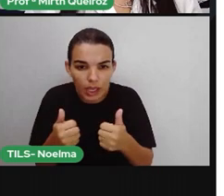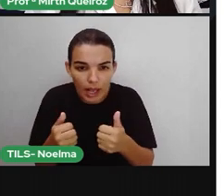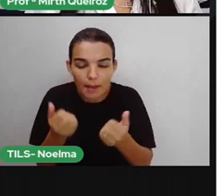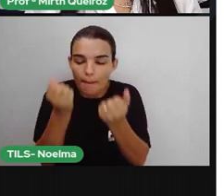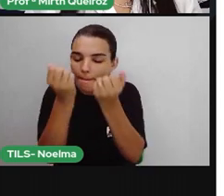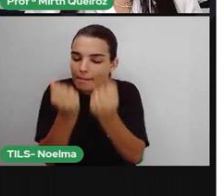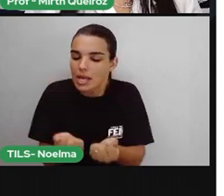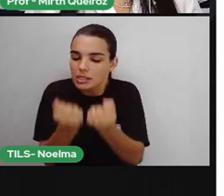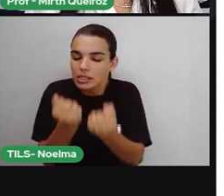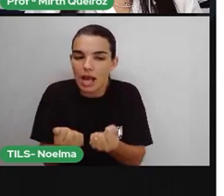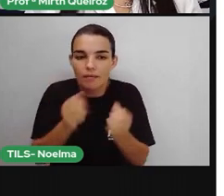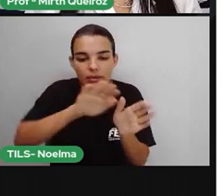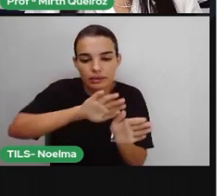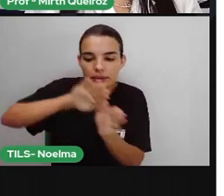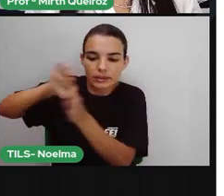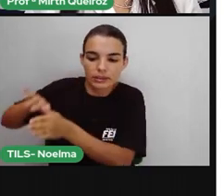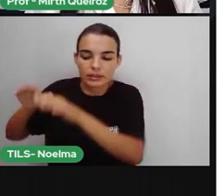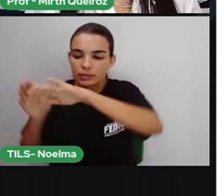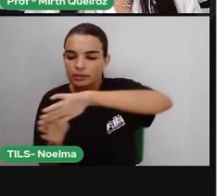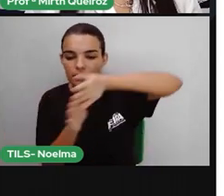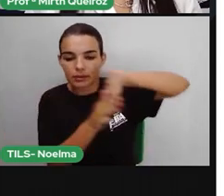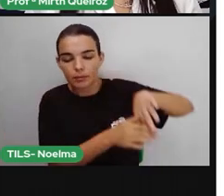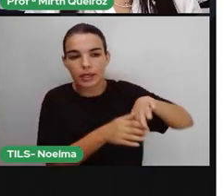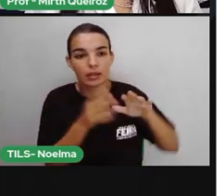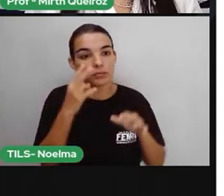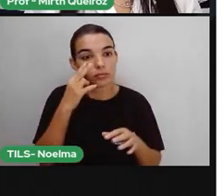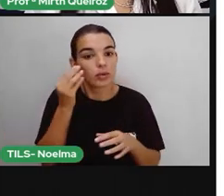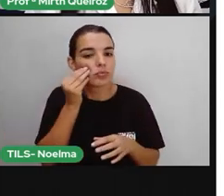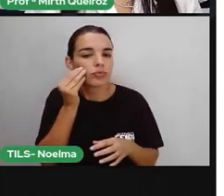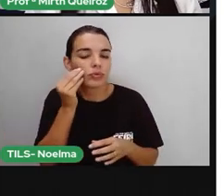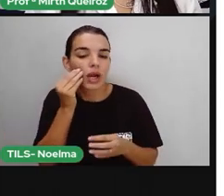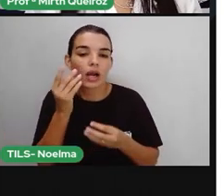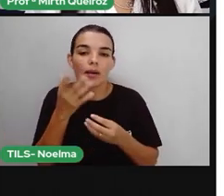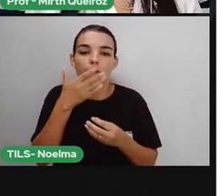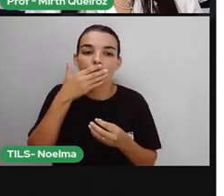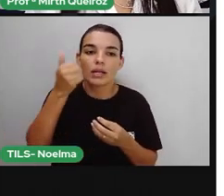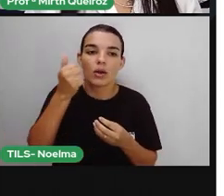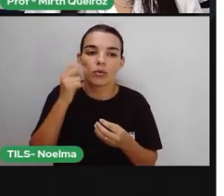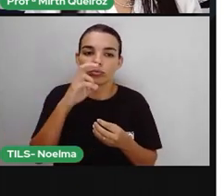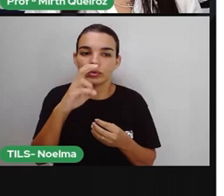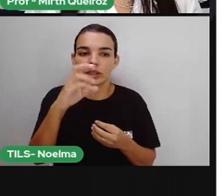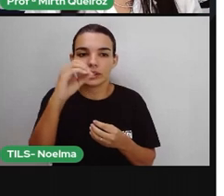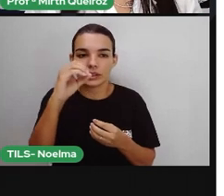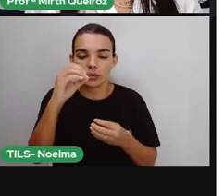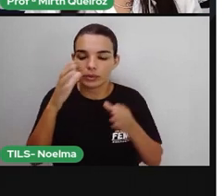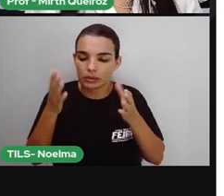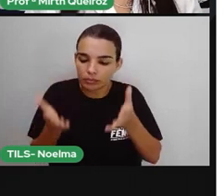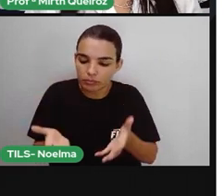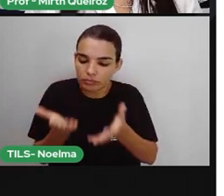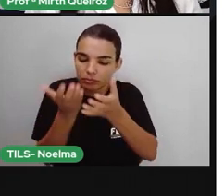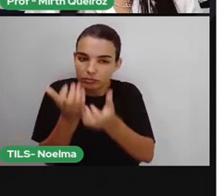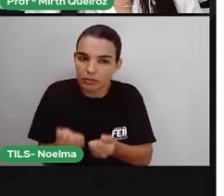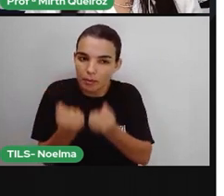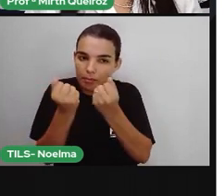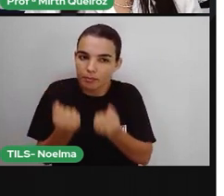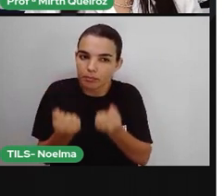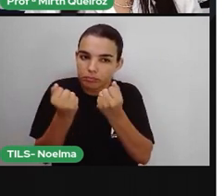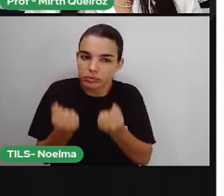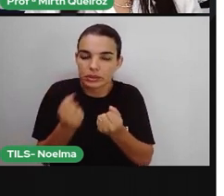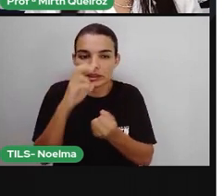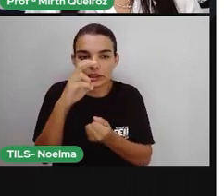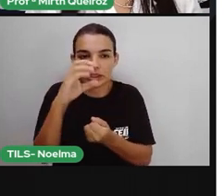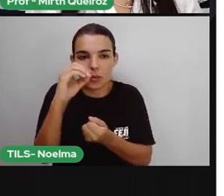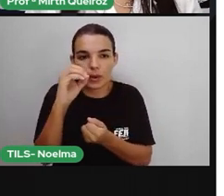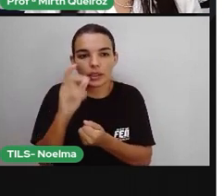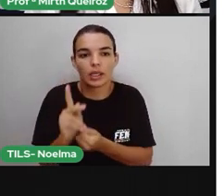era pesado, separado conforme a qualidade. E colocado em 50 arroba. Em até, né? Caixa de até